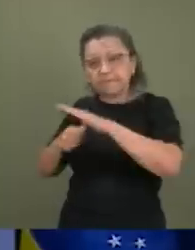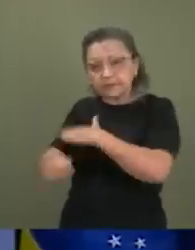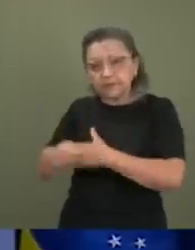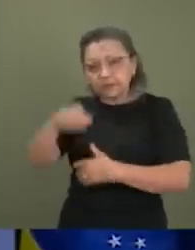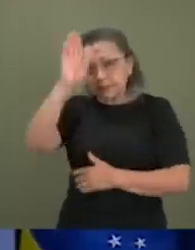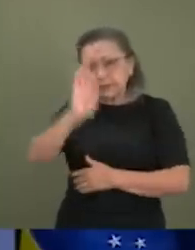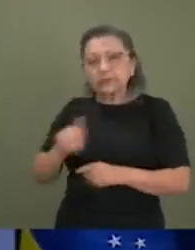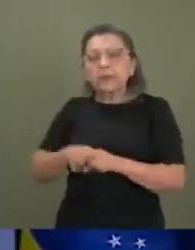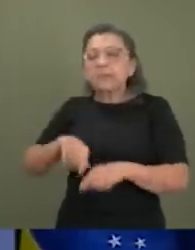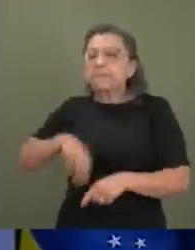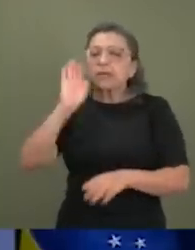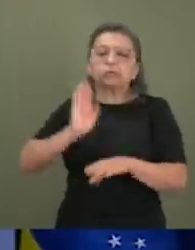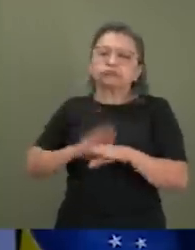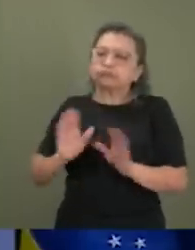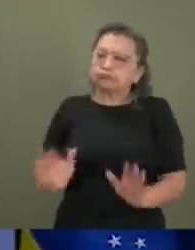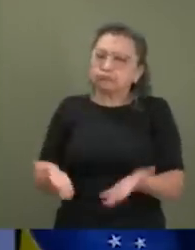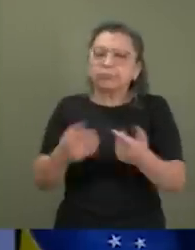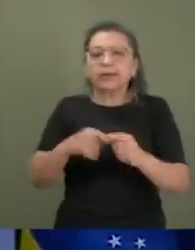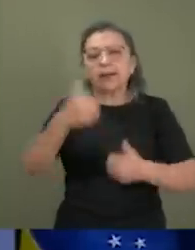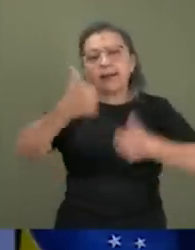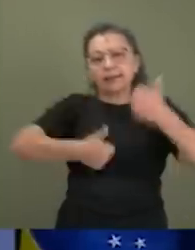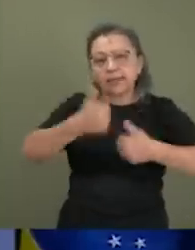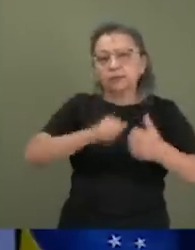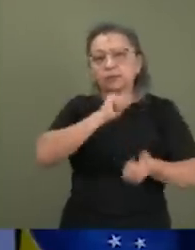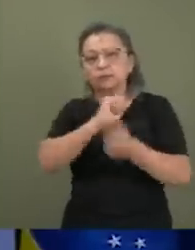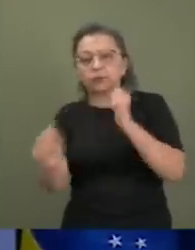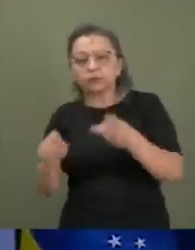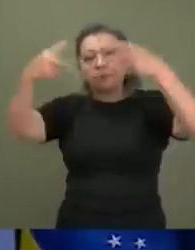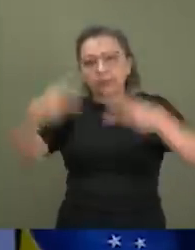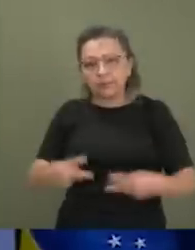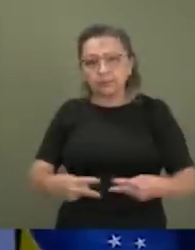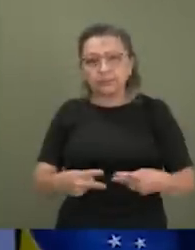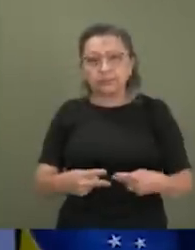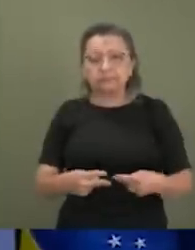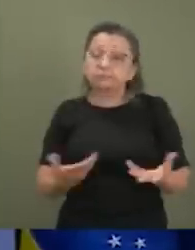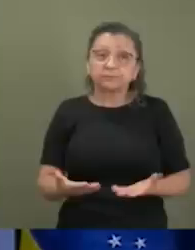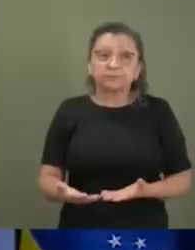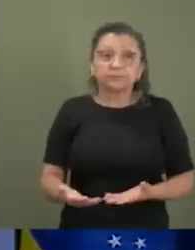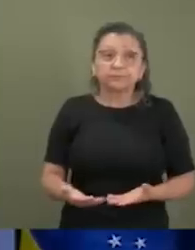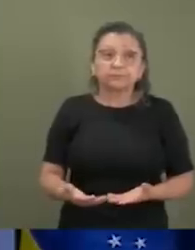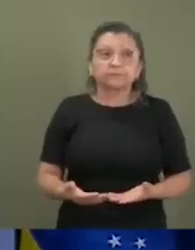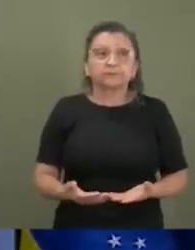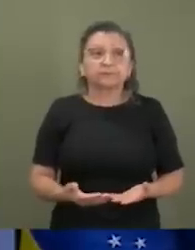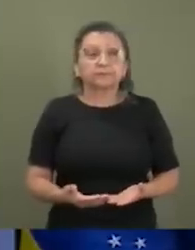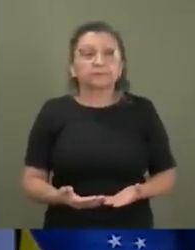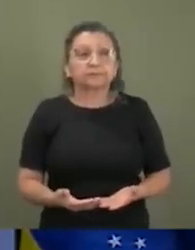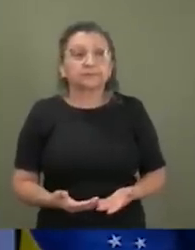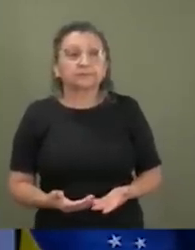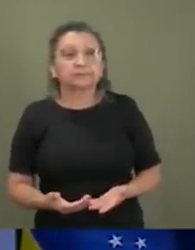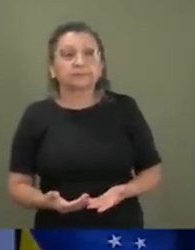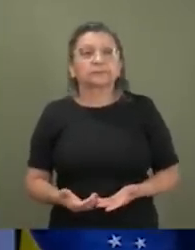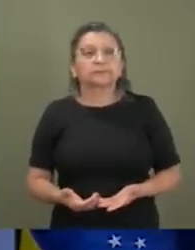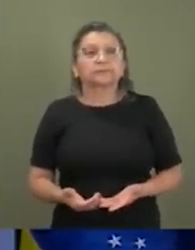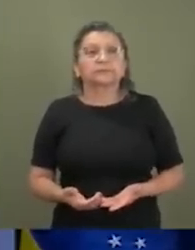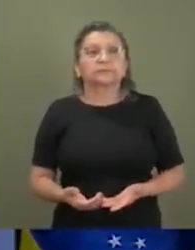Brasil e mais fomento tanto para atletas de esportes como para programadores. Portanto, para finalizar, meus queridos senadores, todos os